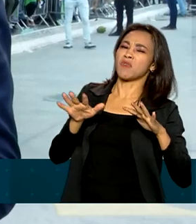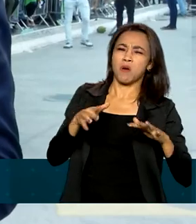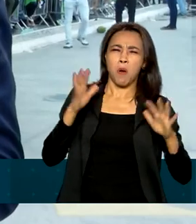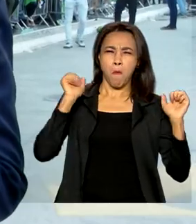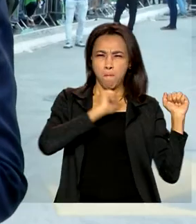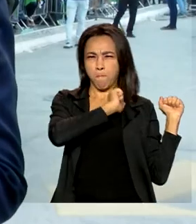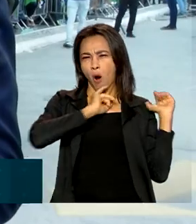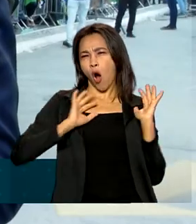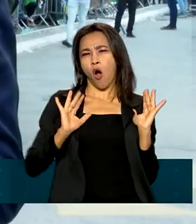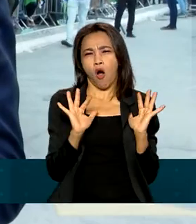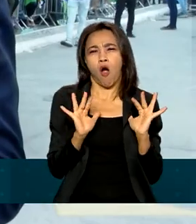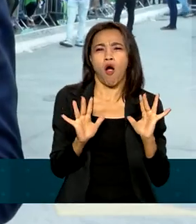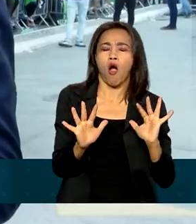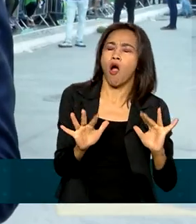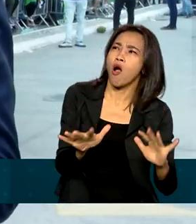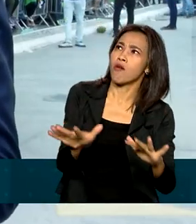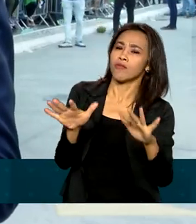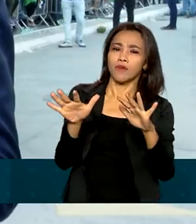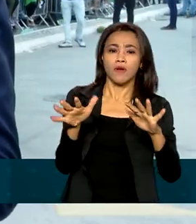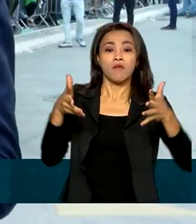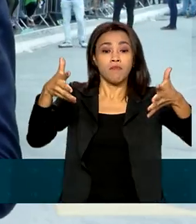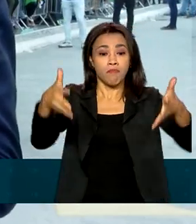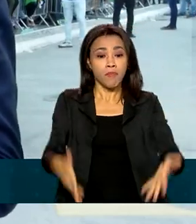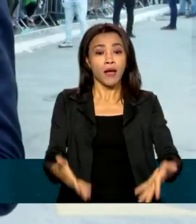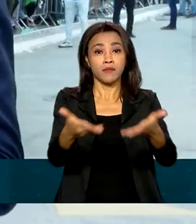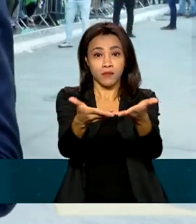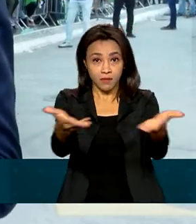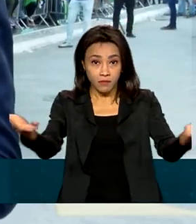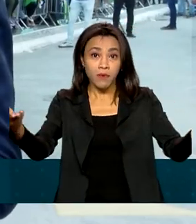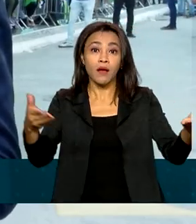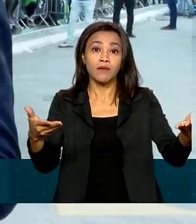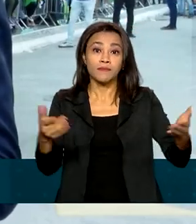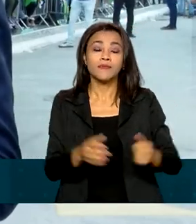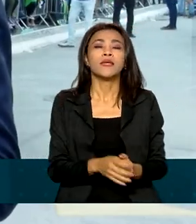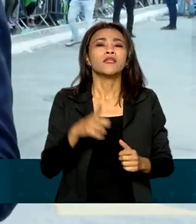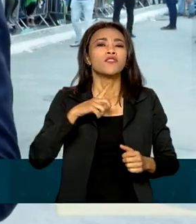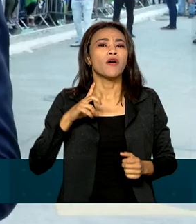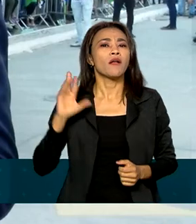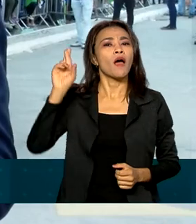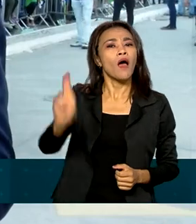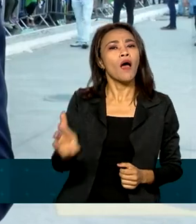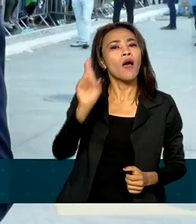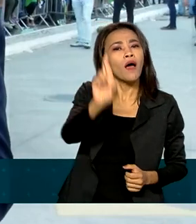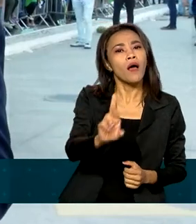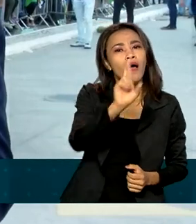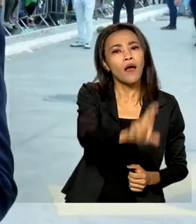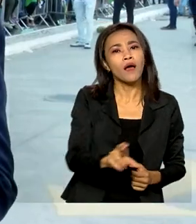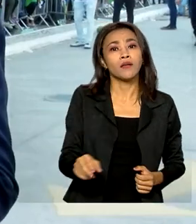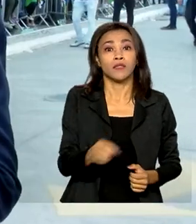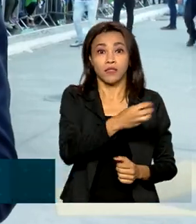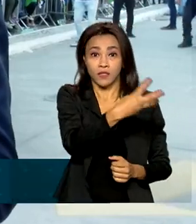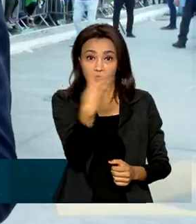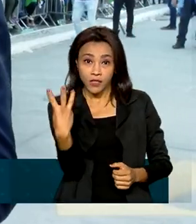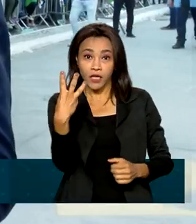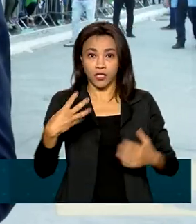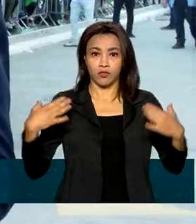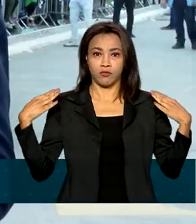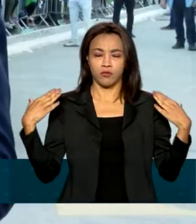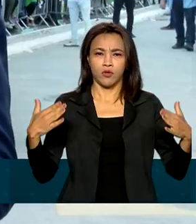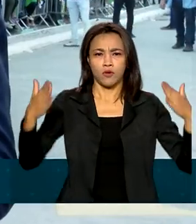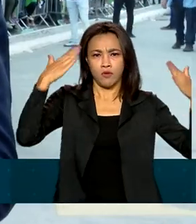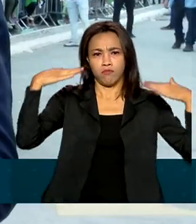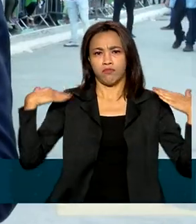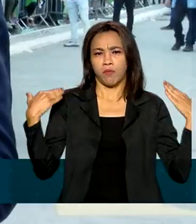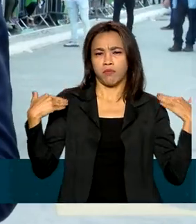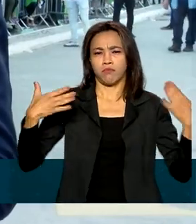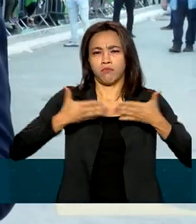Copacabana para participar do tributo cívico-militar. O evento reuniu representantes das três Forças Armadas e da Sociedade Civil